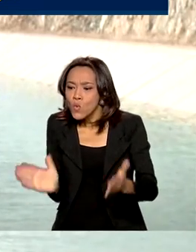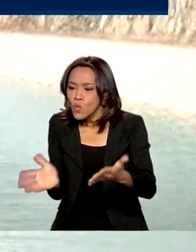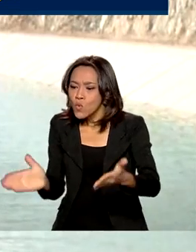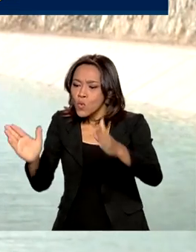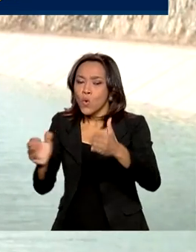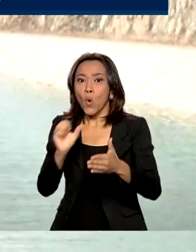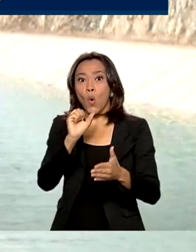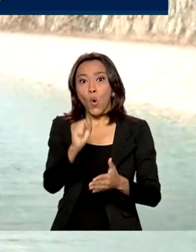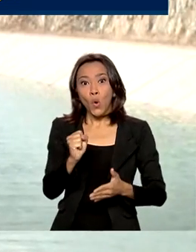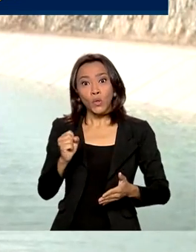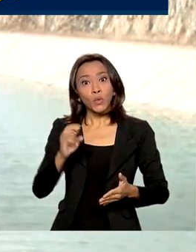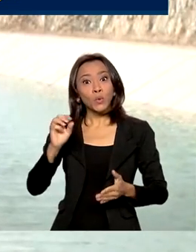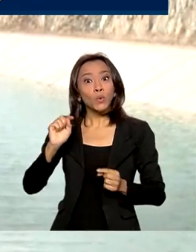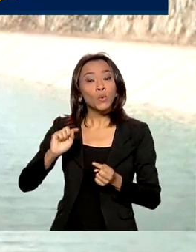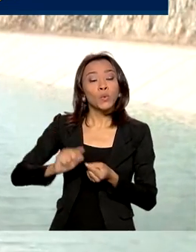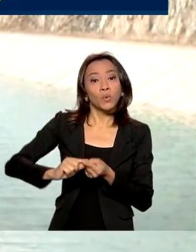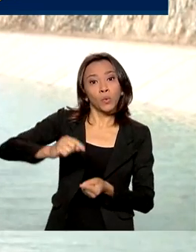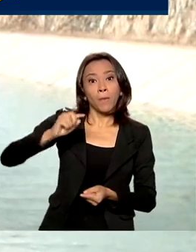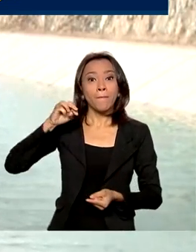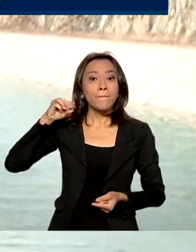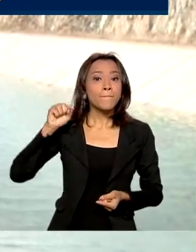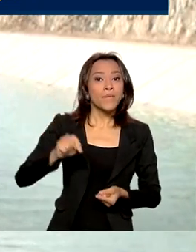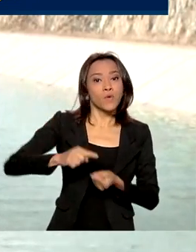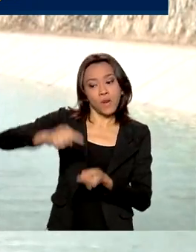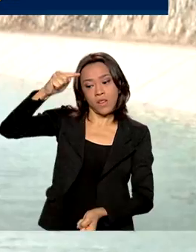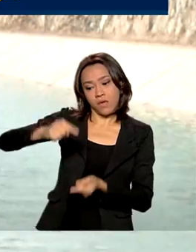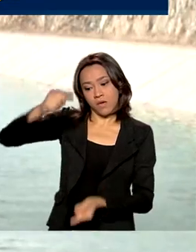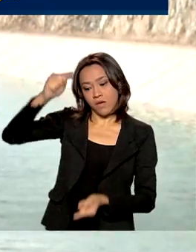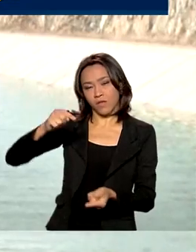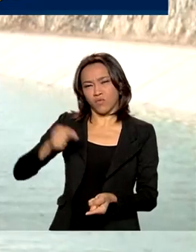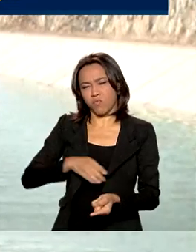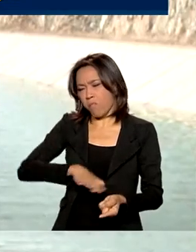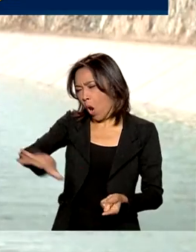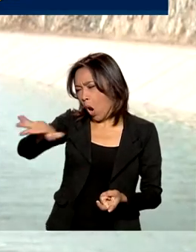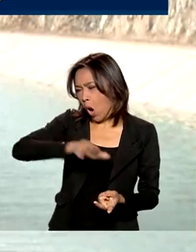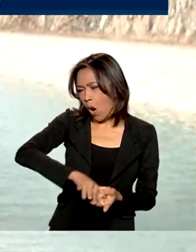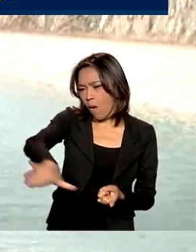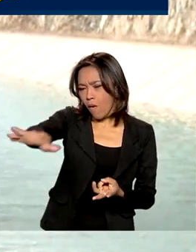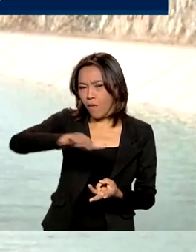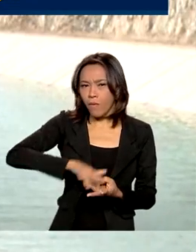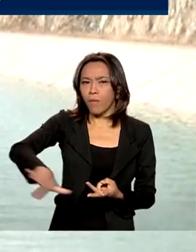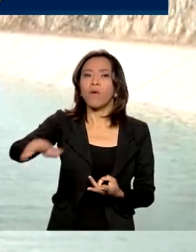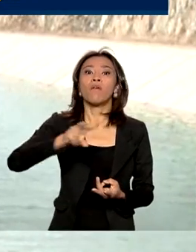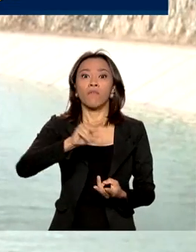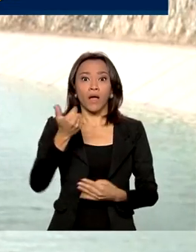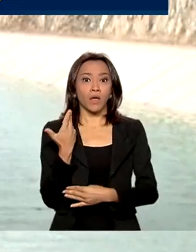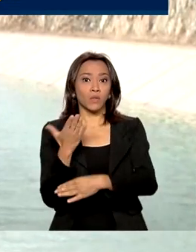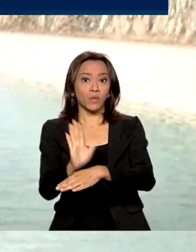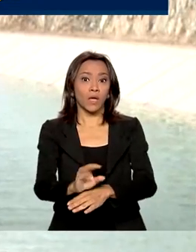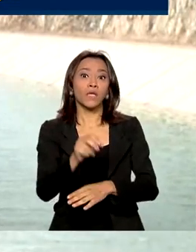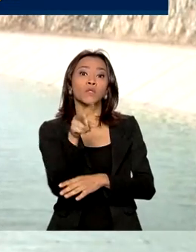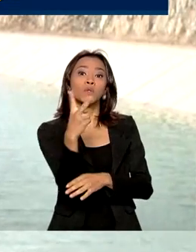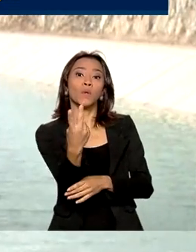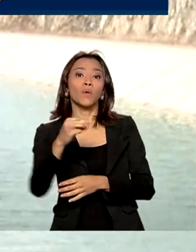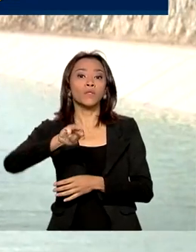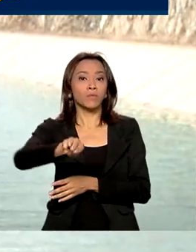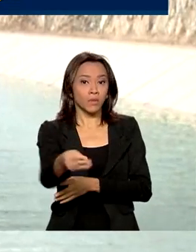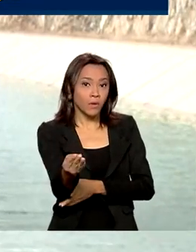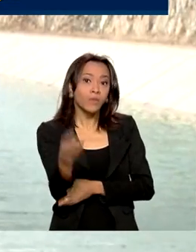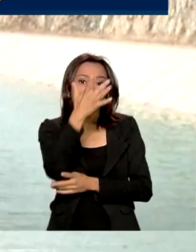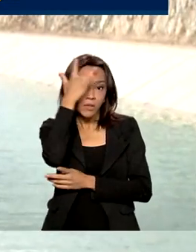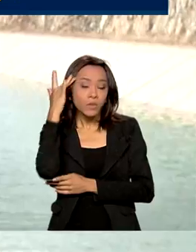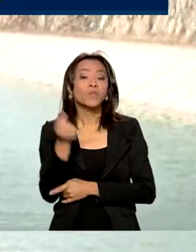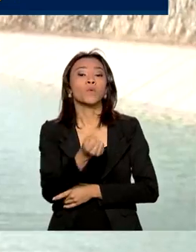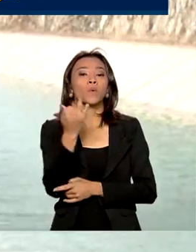por segundo. Essas águas vão favorecer mais de 2 milhões de pessoas em 68 municípios do